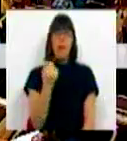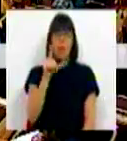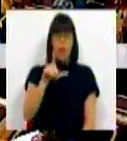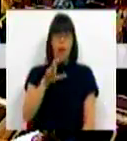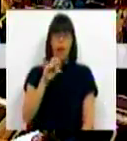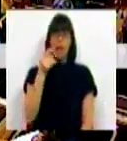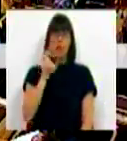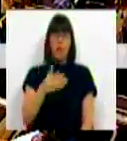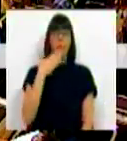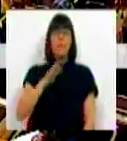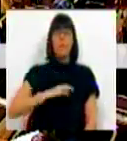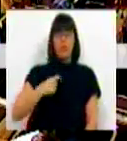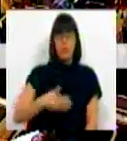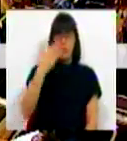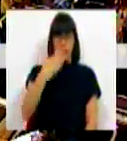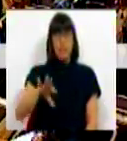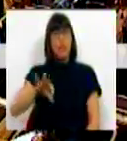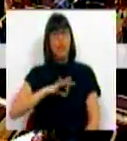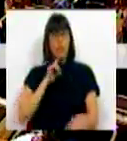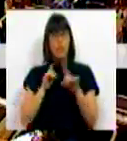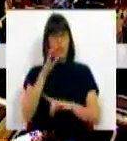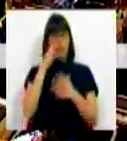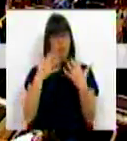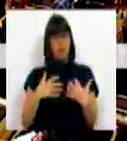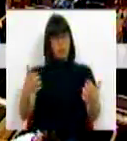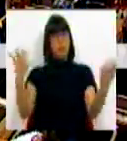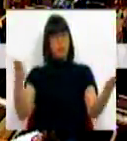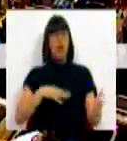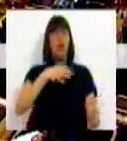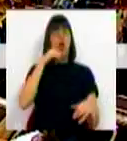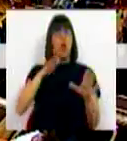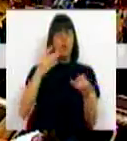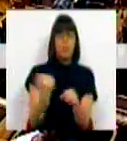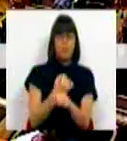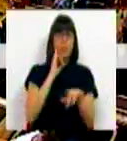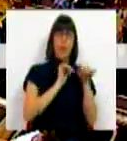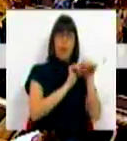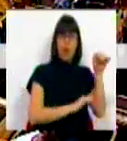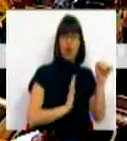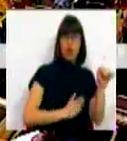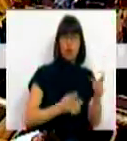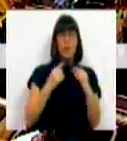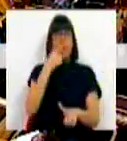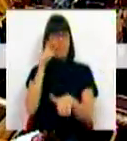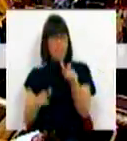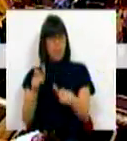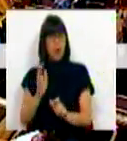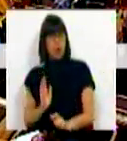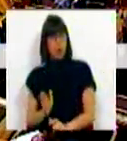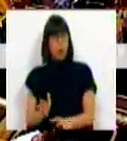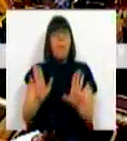Muito obrigado Sr. Presidente, Sras. e Srs. Deputados. Já falámos em emprego qualificado, falámos nas pessoas,